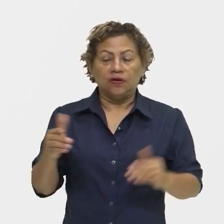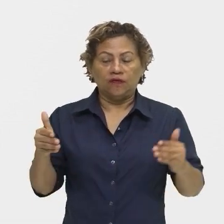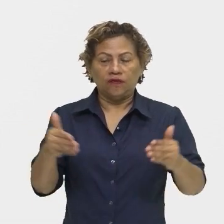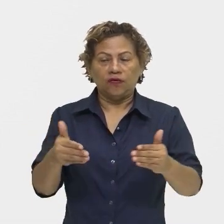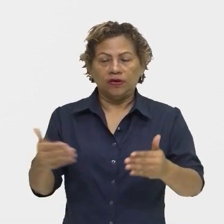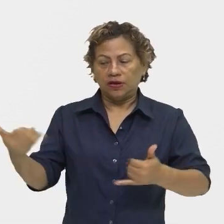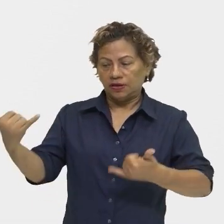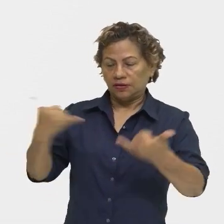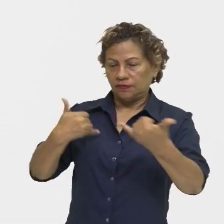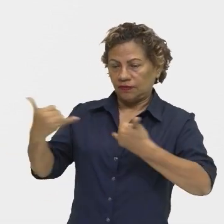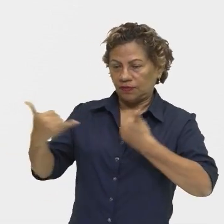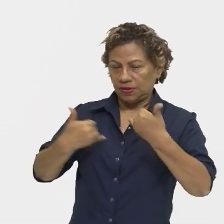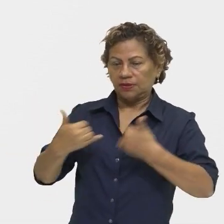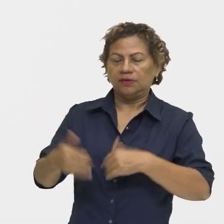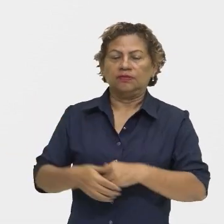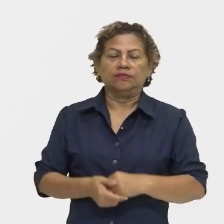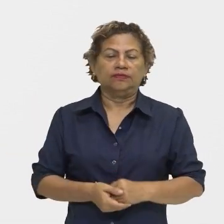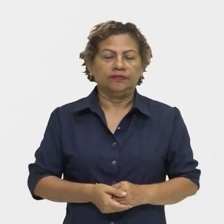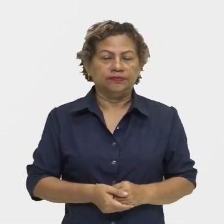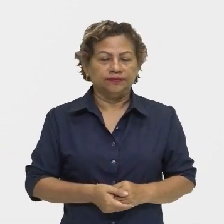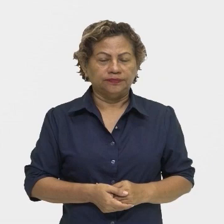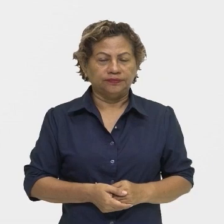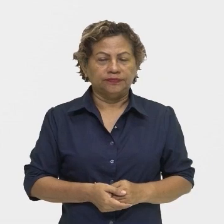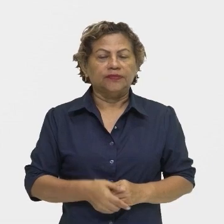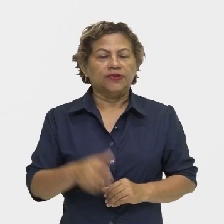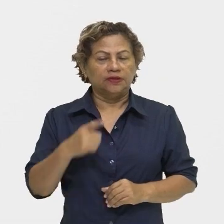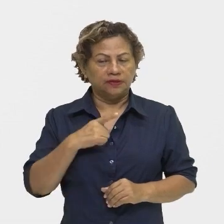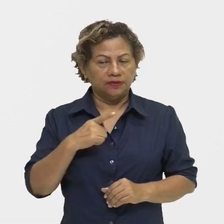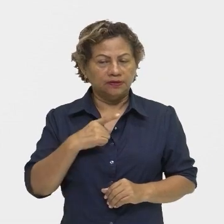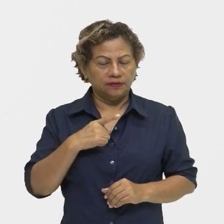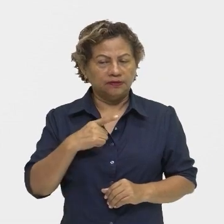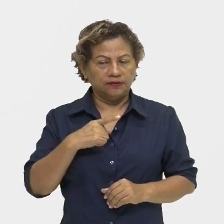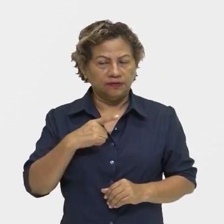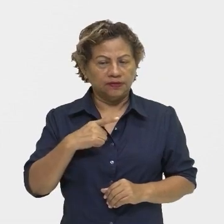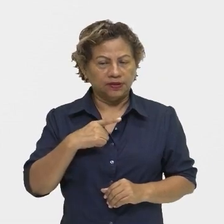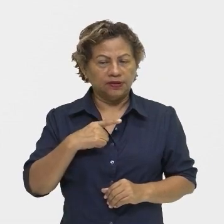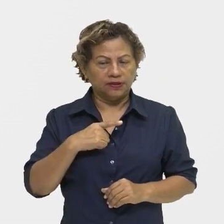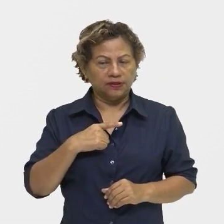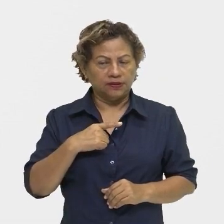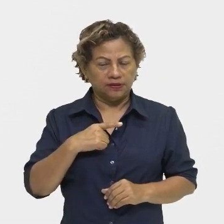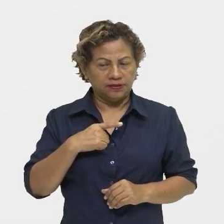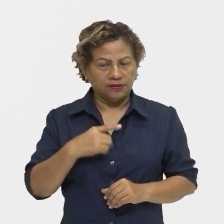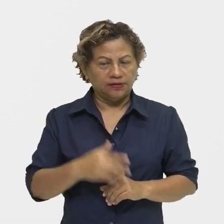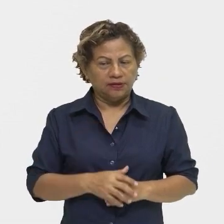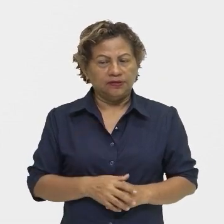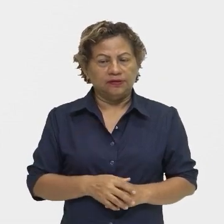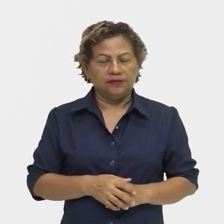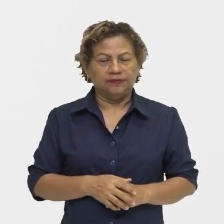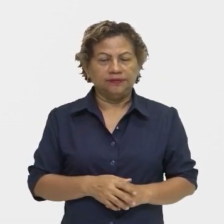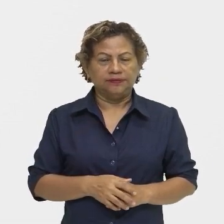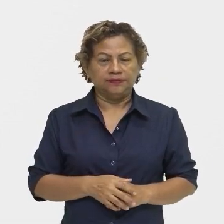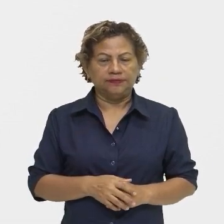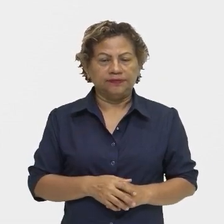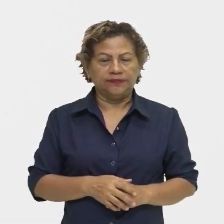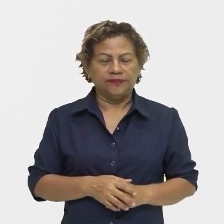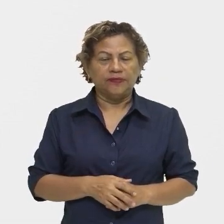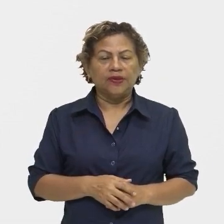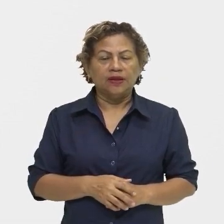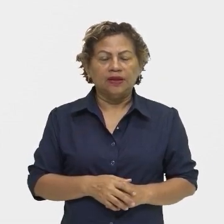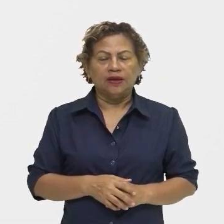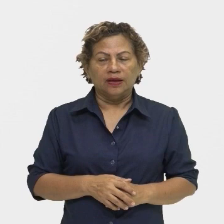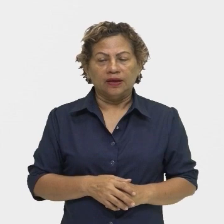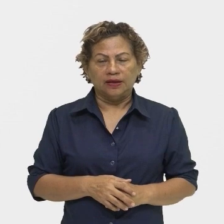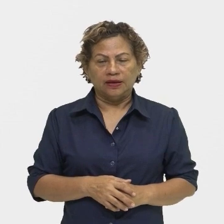receber essa informação. E aí, ela vai ter essa questão da apelação, né? E a função metalinguística,